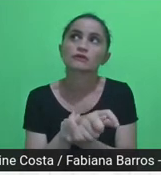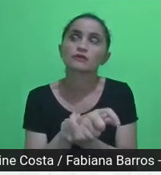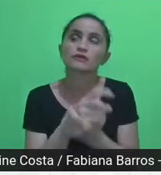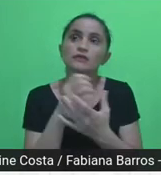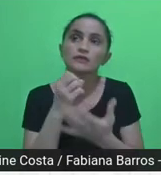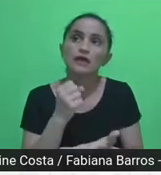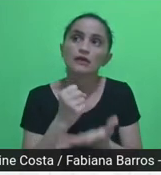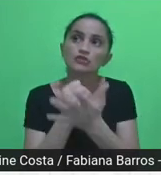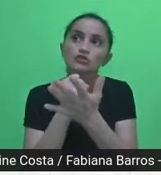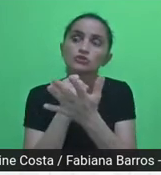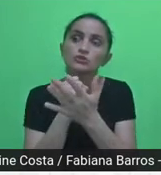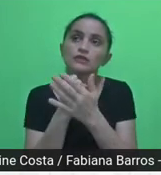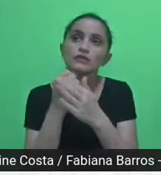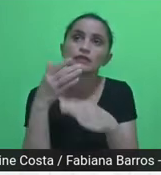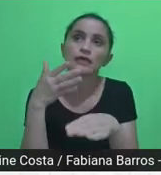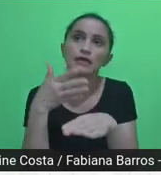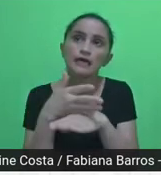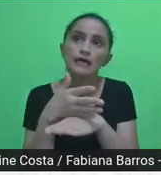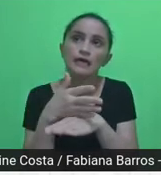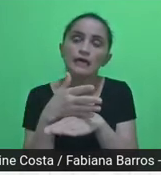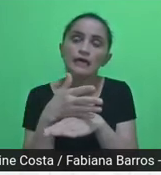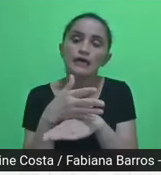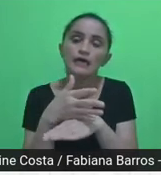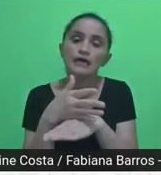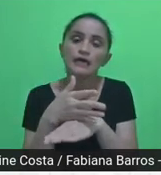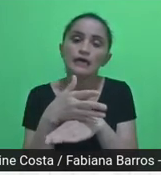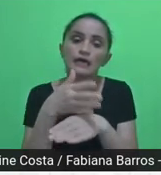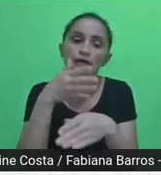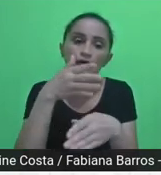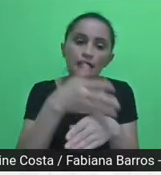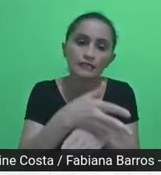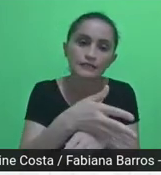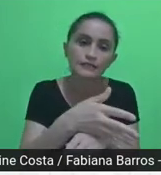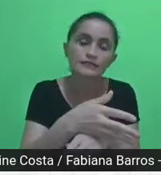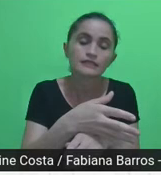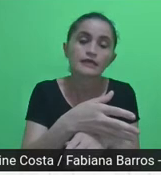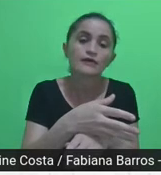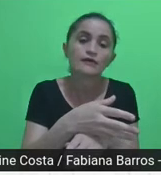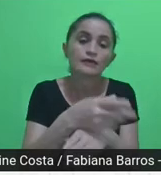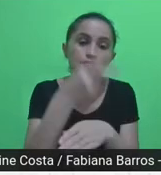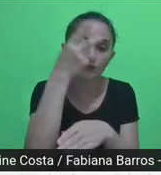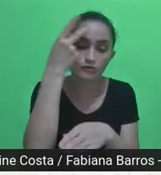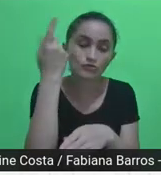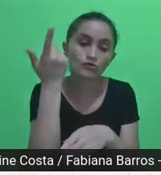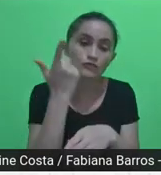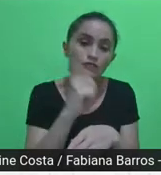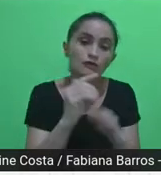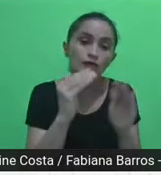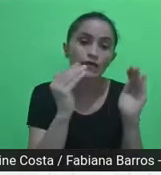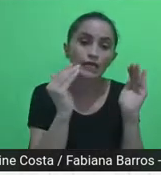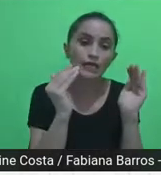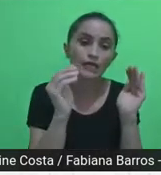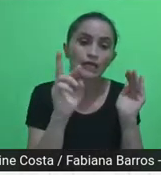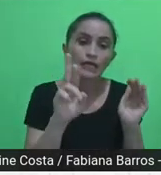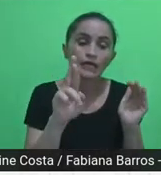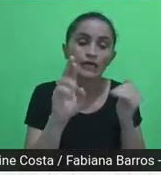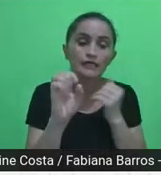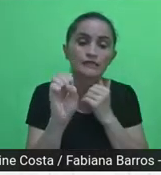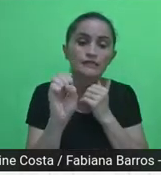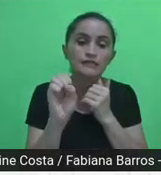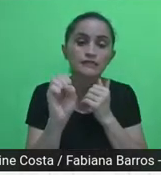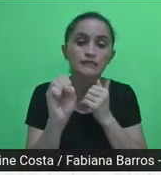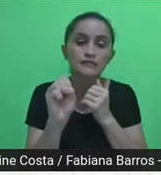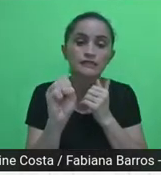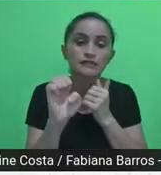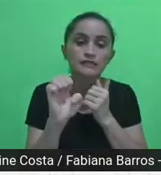processo de residência. Aqui nós, na Fiocruz, temos bastante residência, como eu já disse,